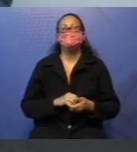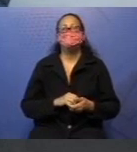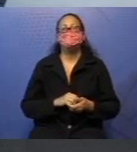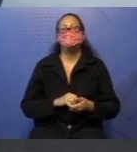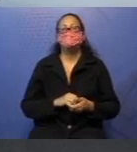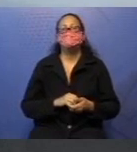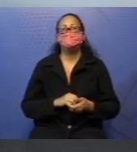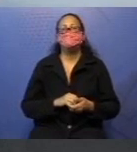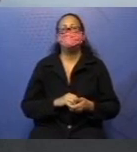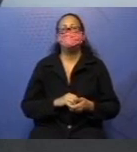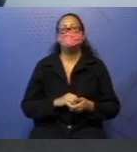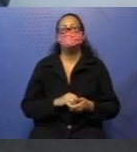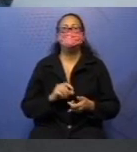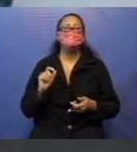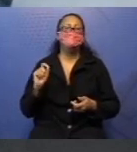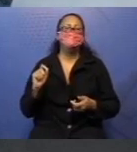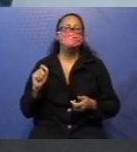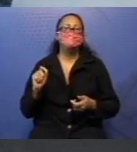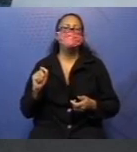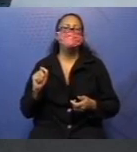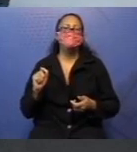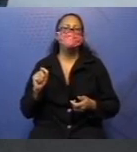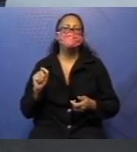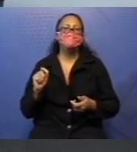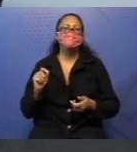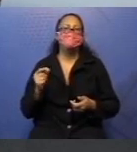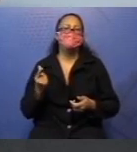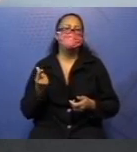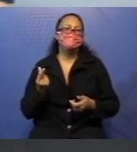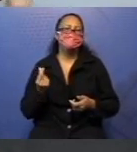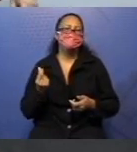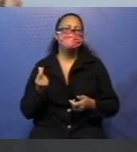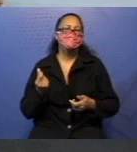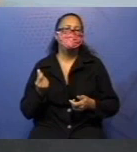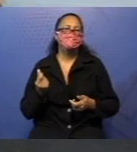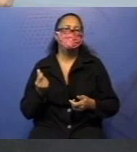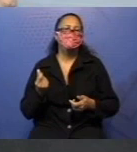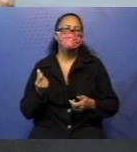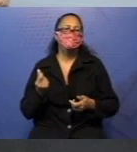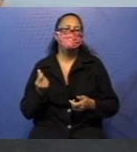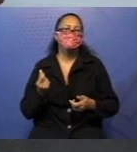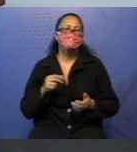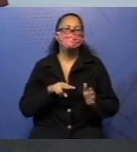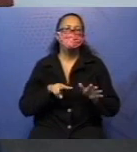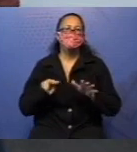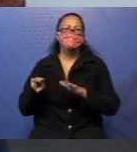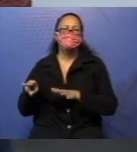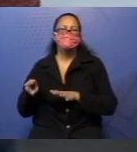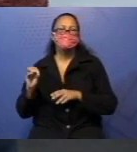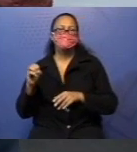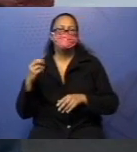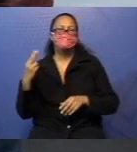semanada ou mesada. Professor, o que será isso?